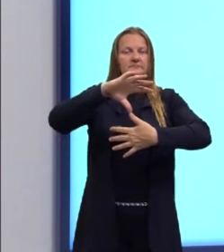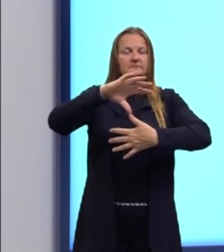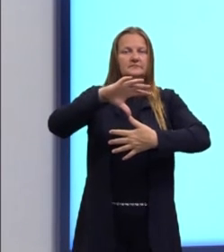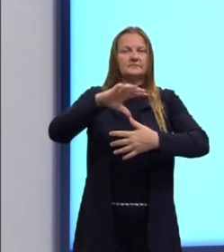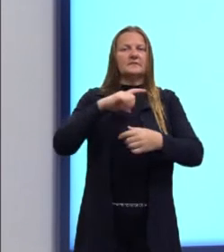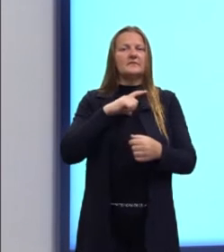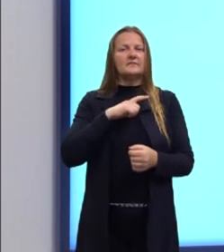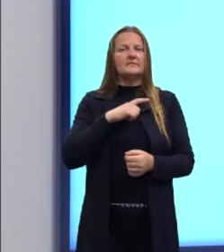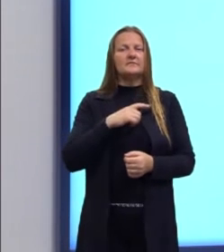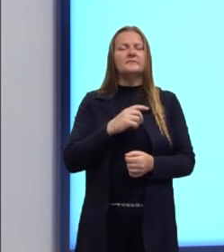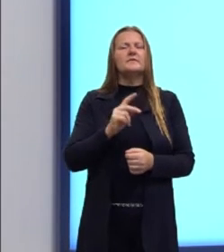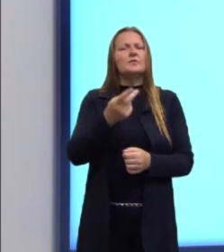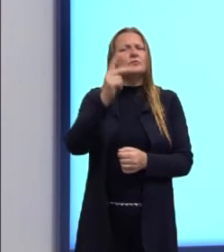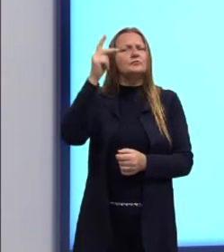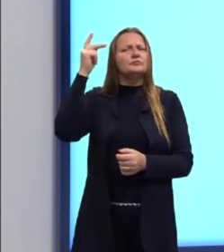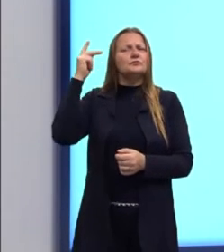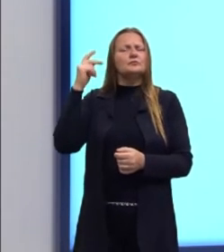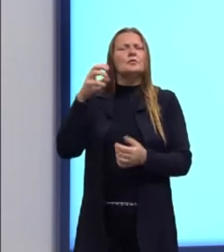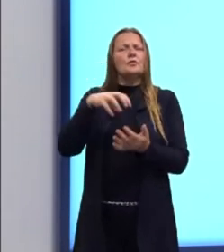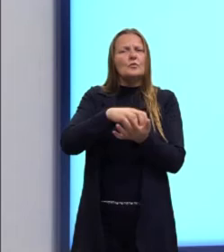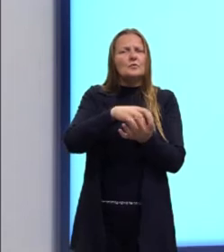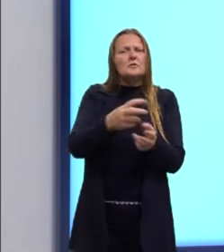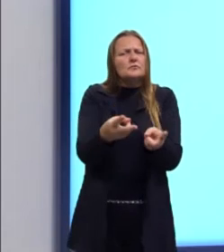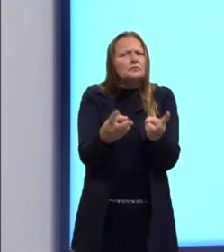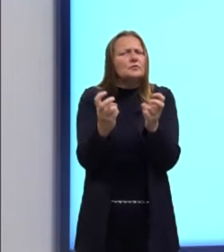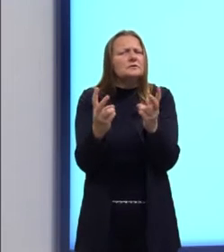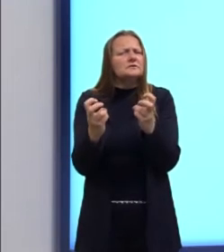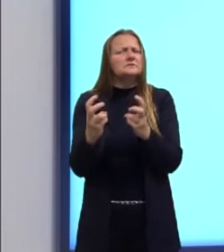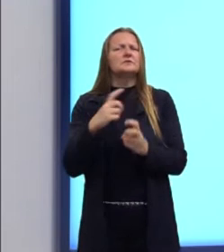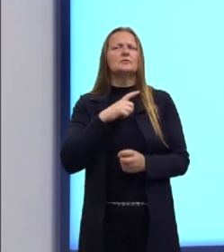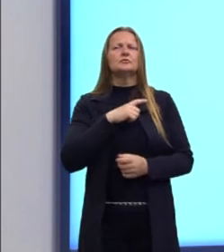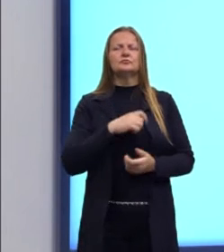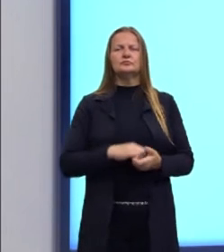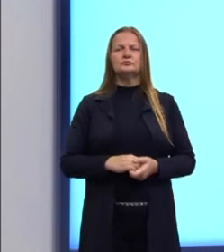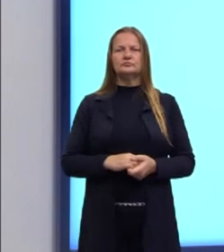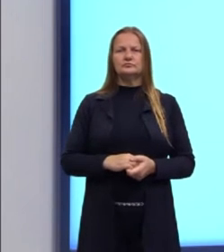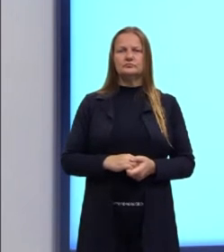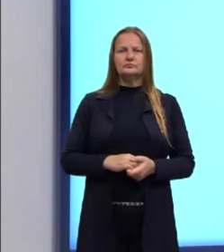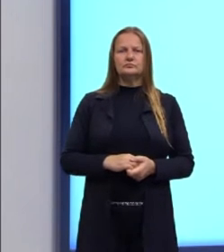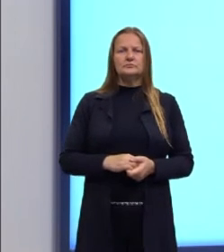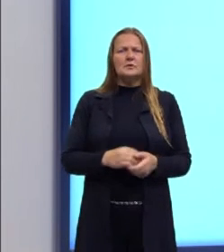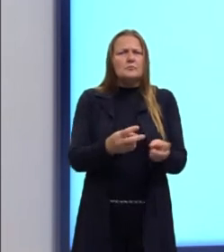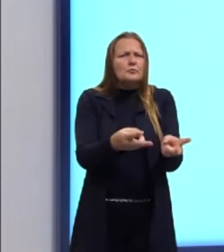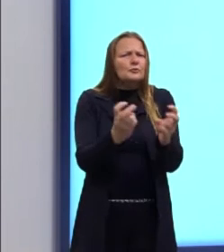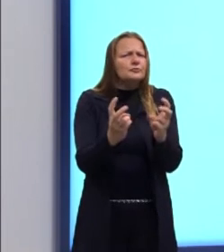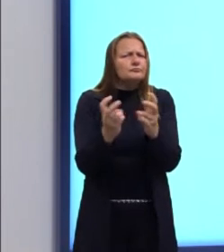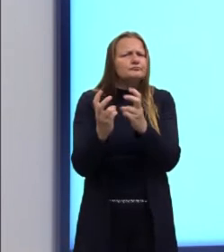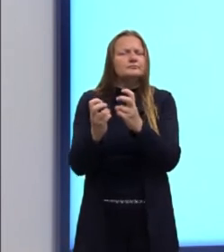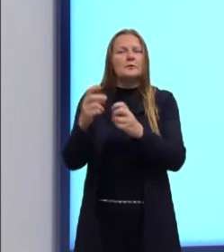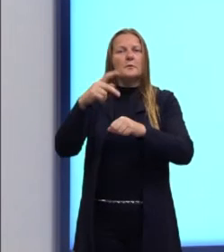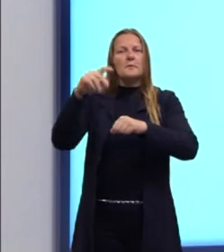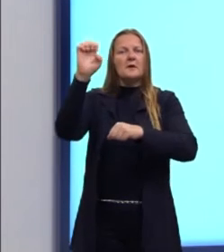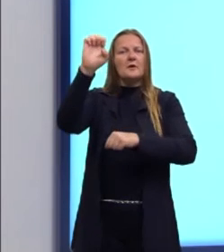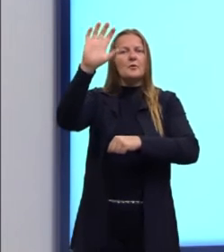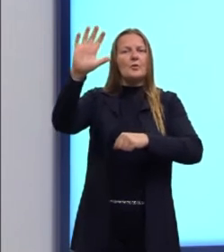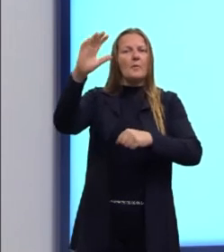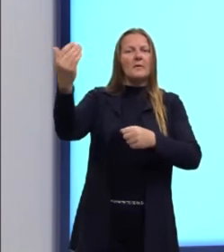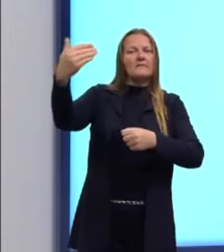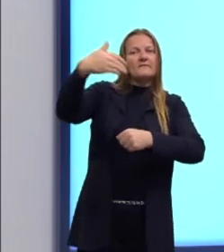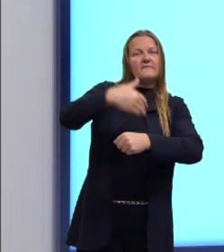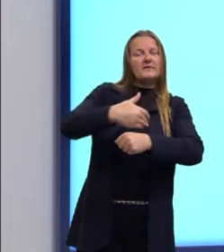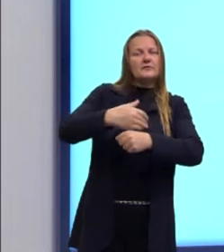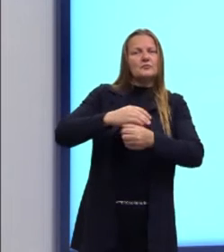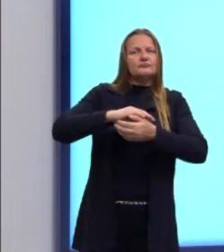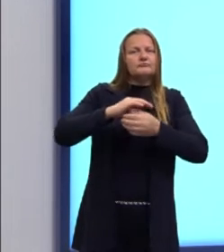uma colonização de exploração, foi uma colonização que acabou